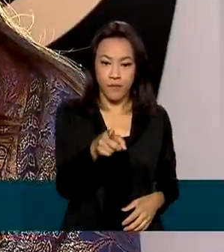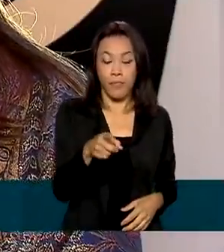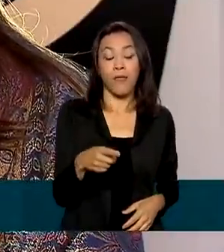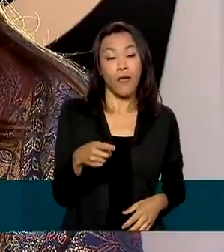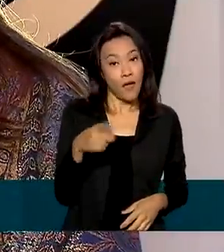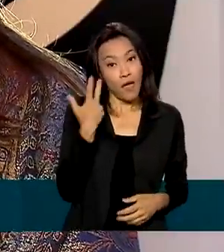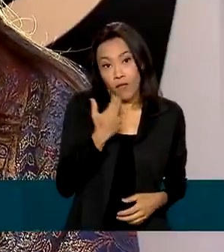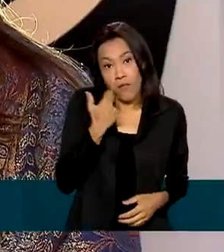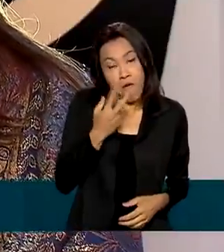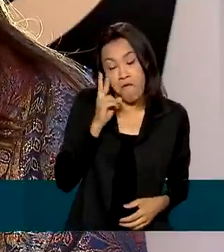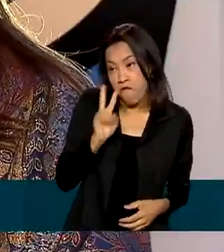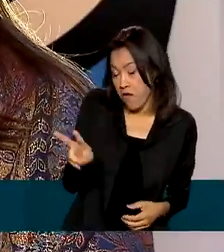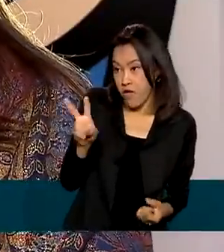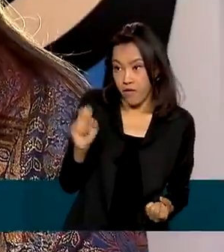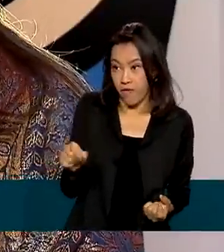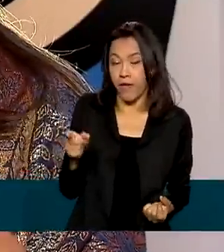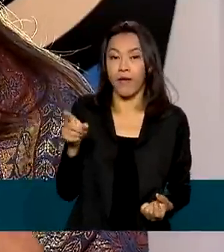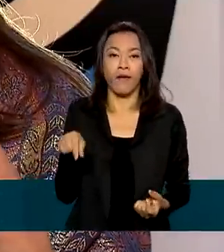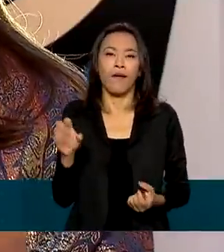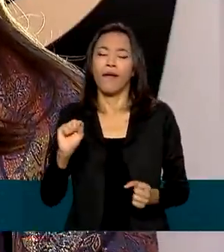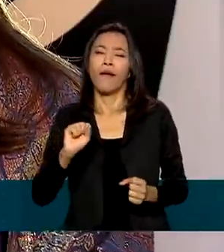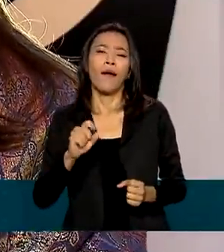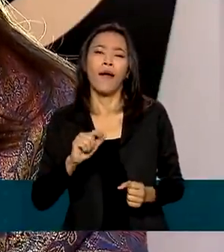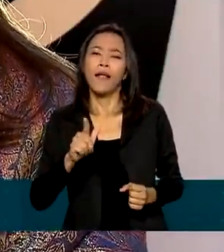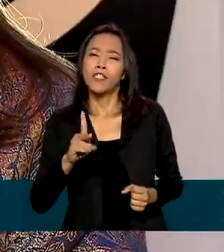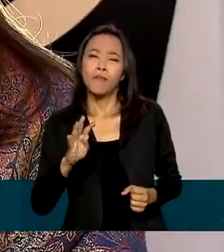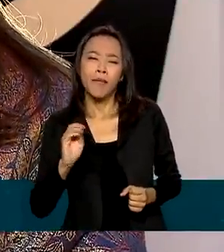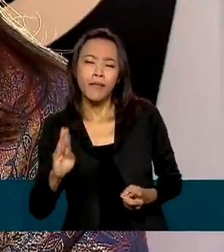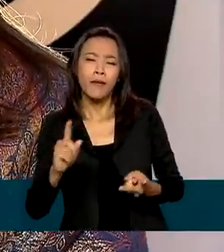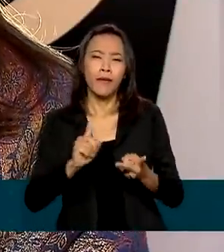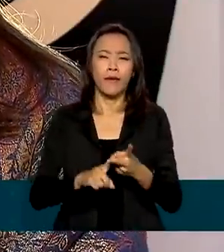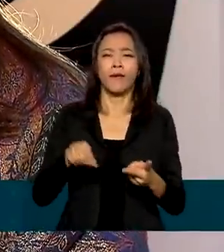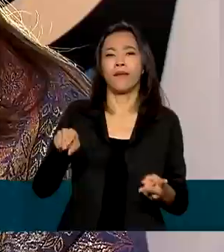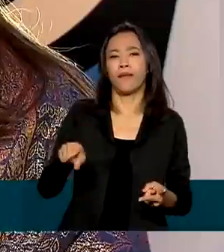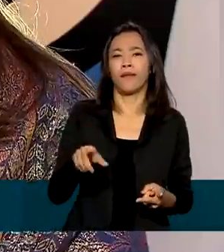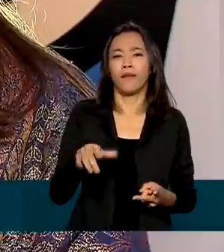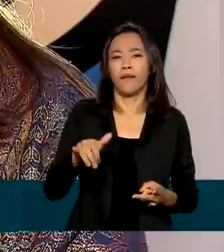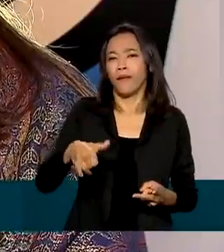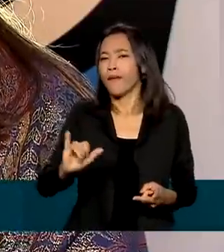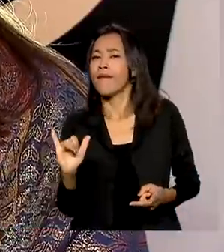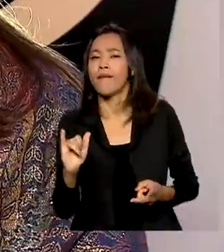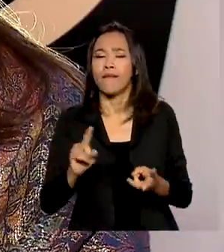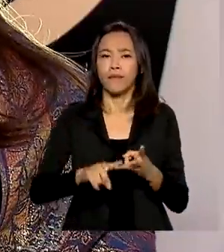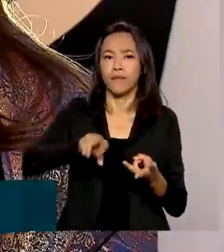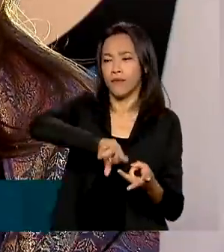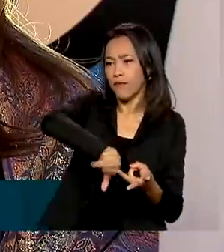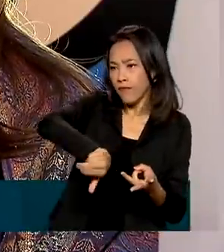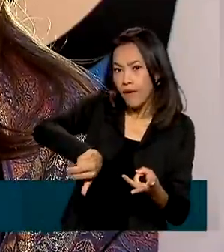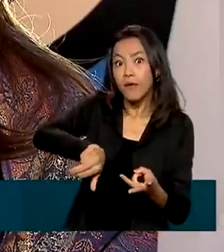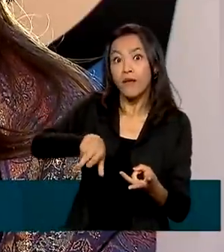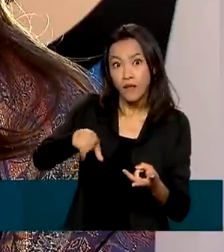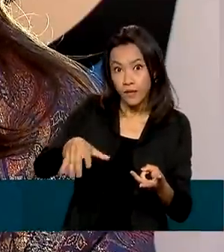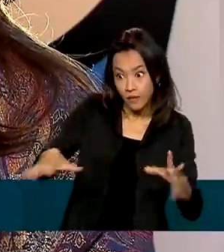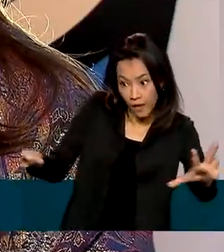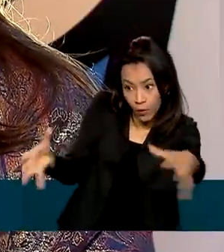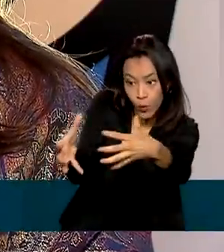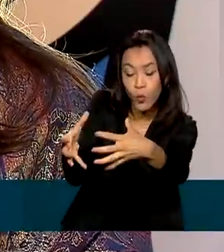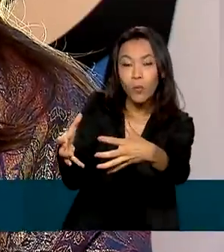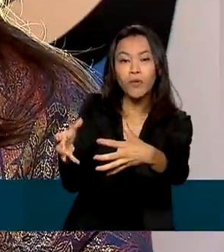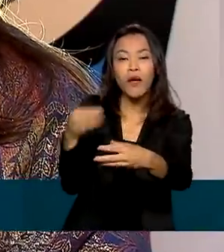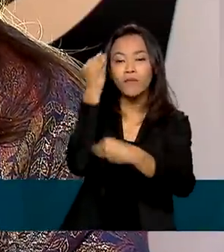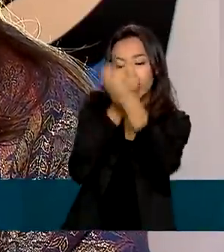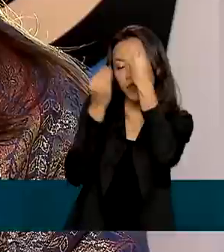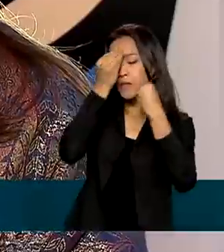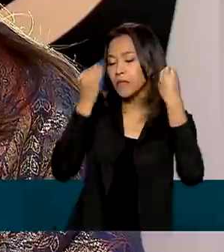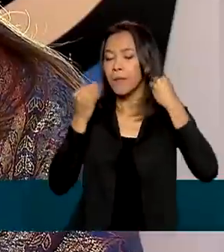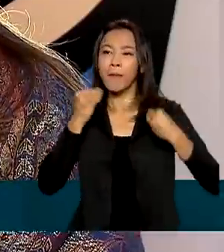LGBTs, gays, lésbicas, transexuais em ramos ligados à beleza, não